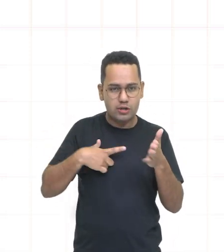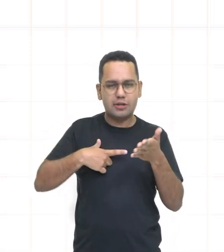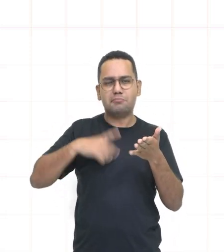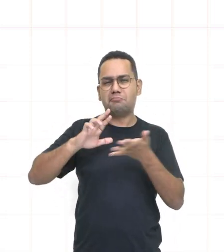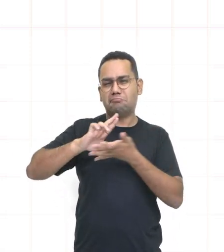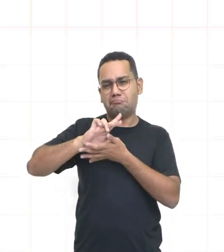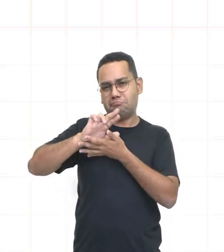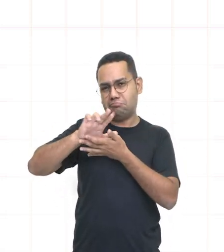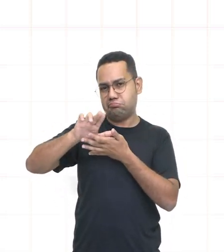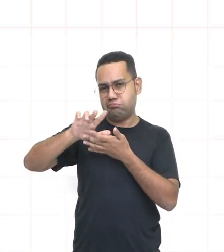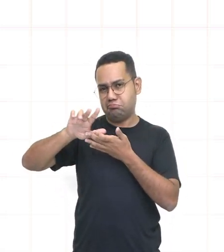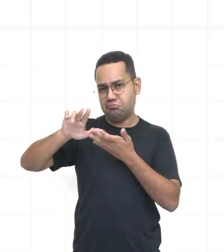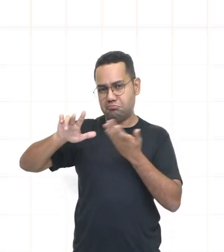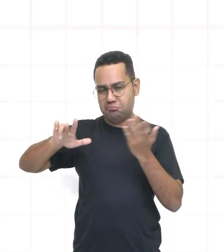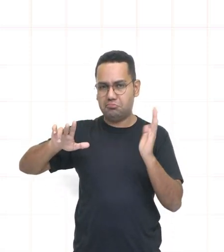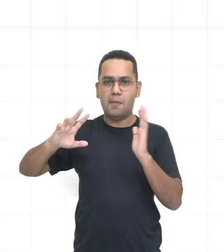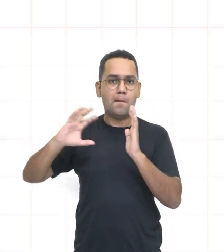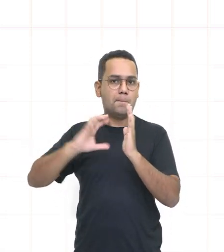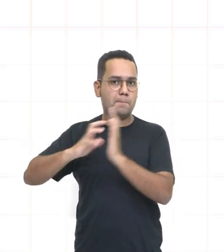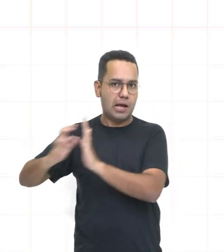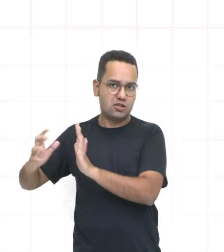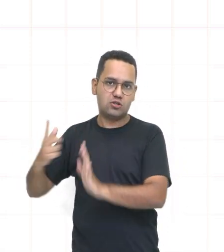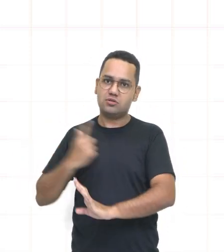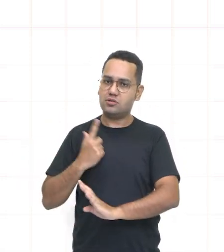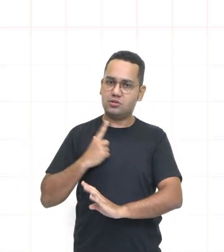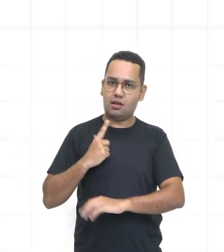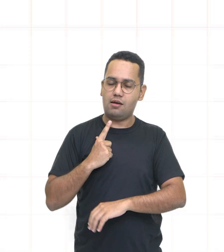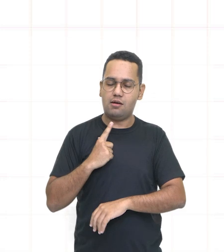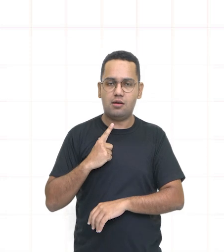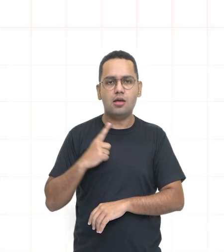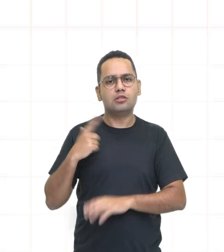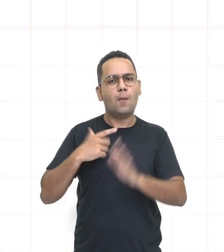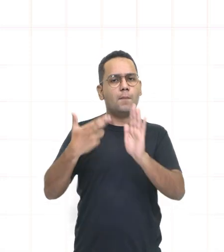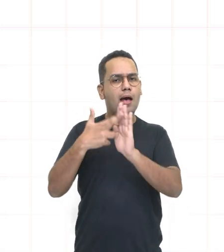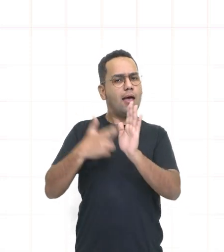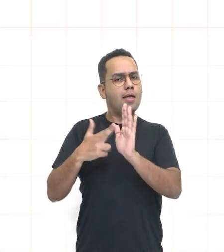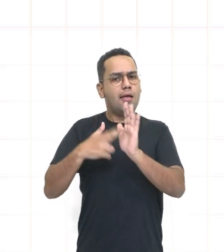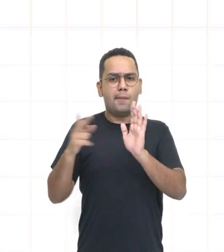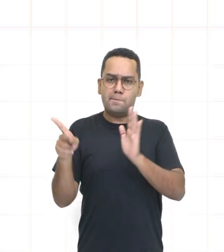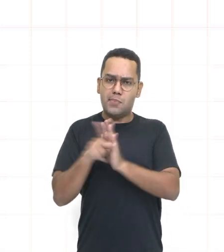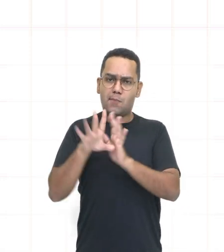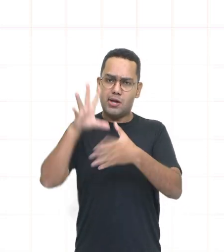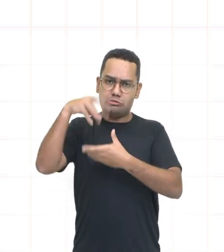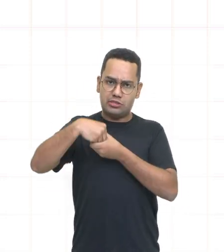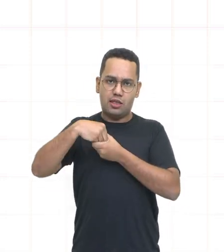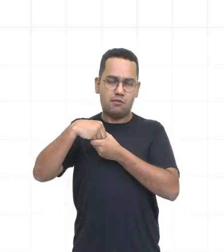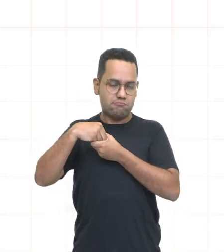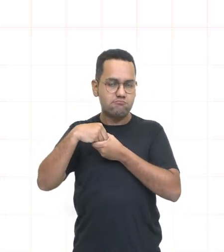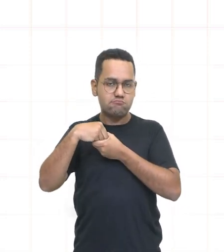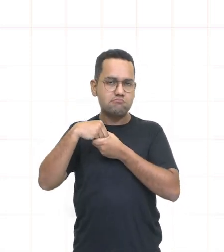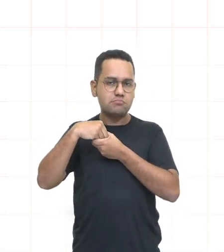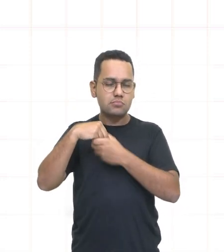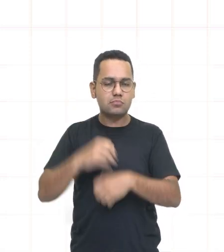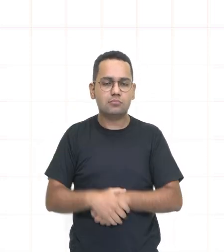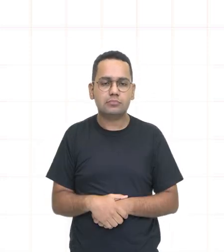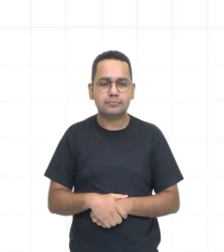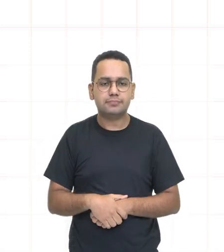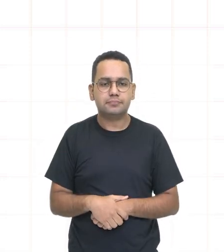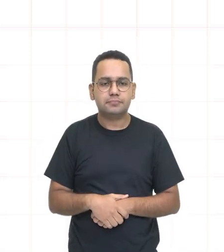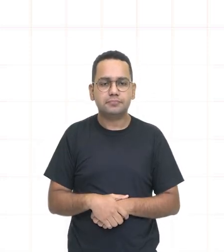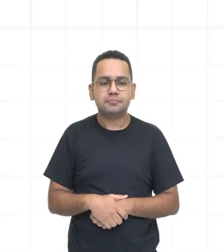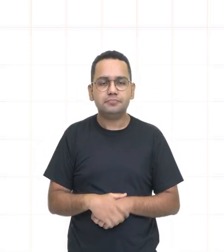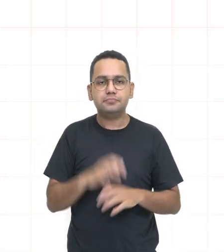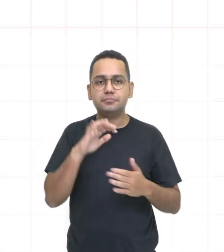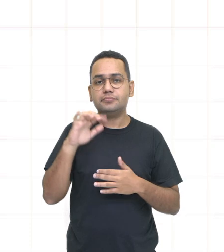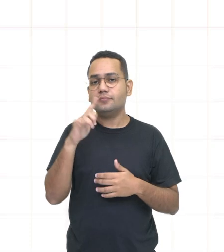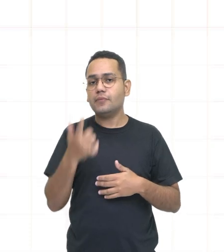obedece uma ideologia partidária e também de certa forma representa um grupo político. Vamos adiante vamos lá.